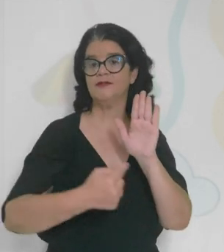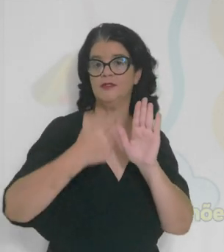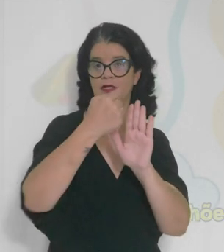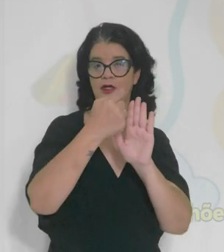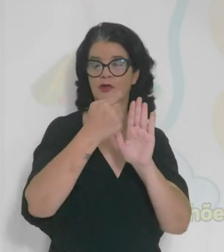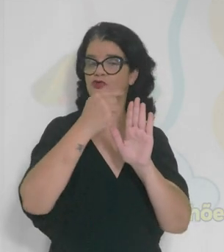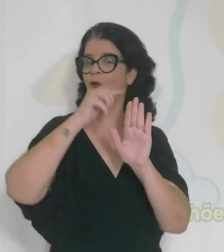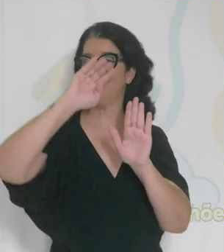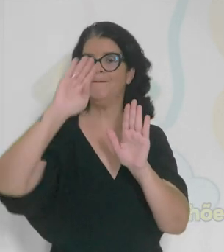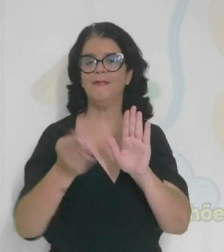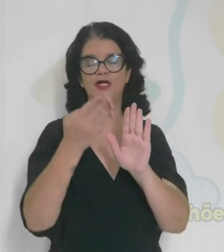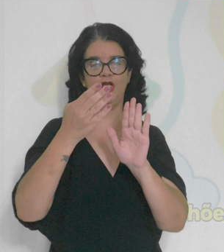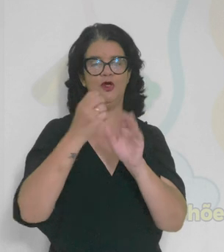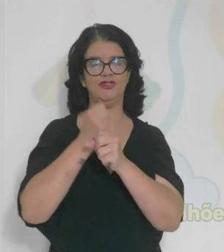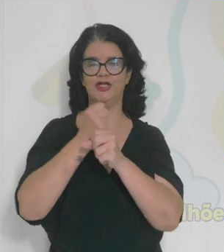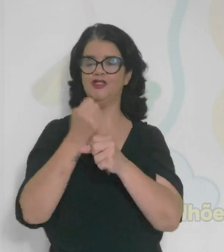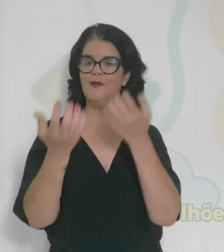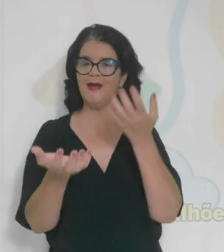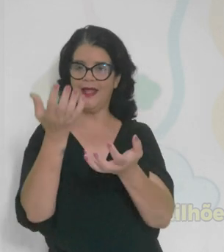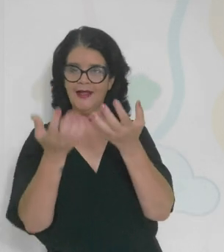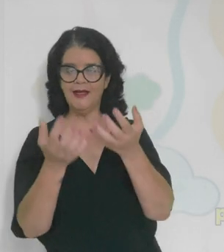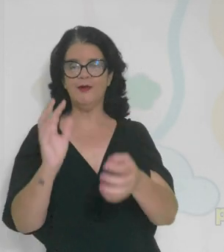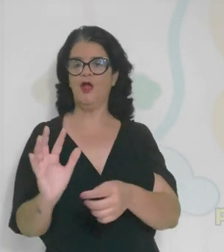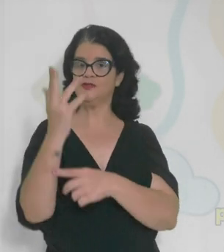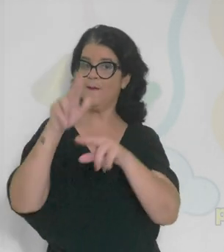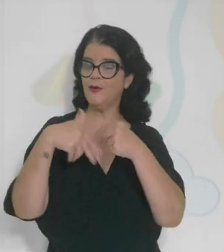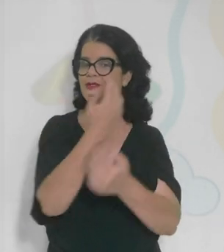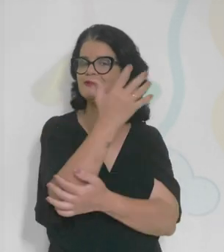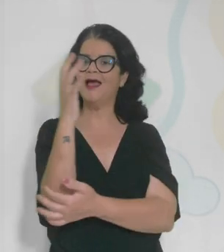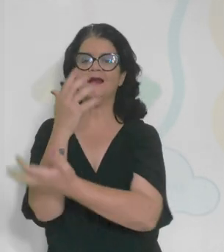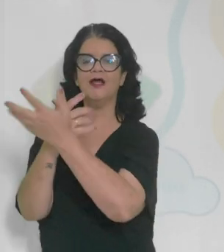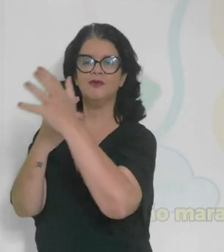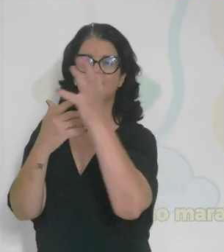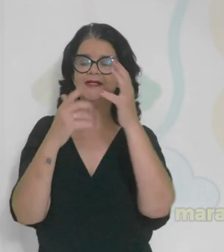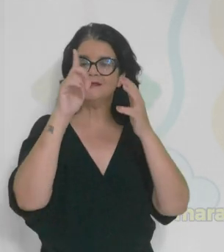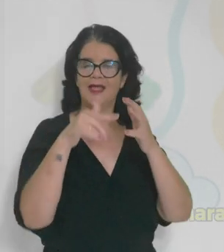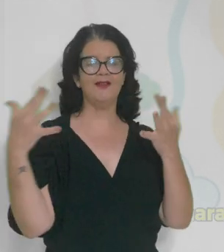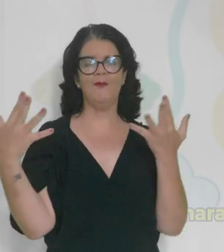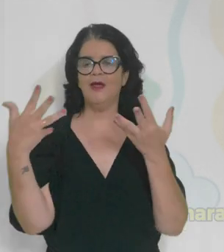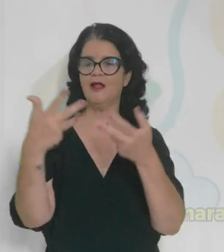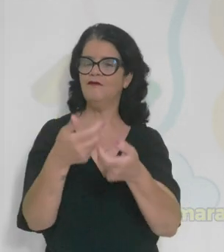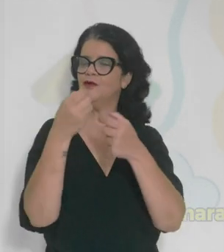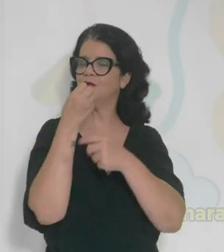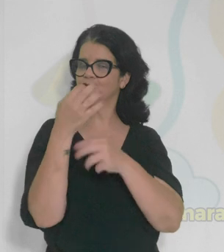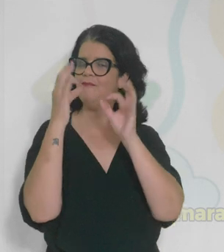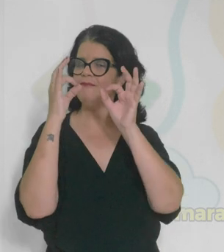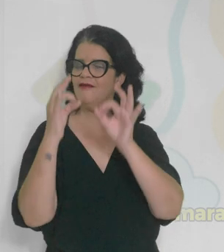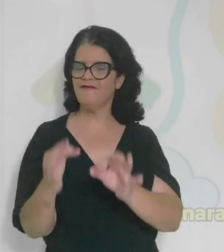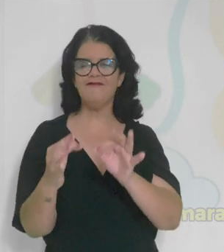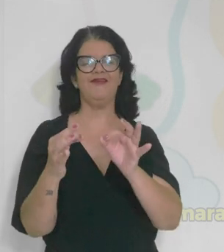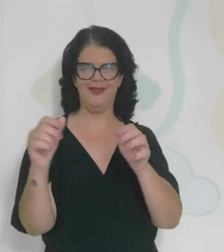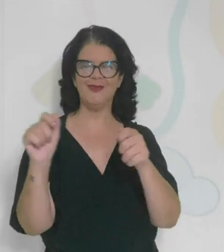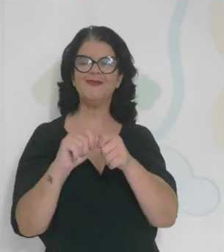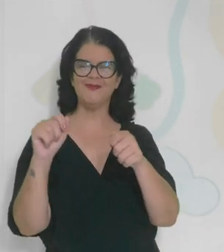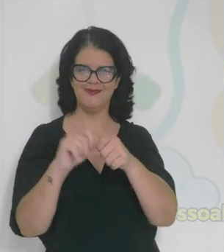por milhões de anos para ter esse equilíbrio, né? Por isso que a natureza, ela é esse equilíbrio tão maravilhoso e bem feito que existe,